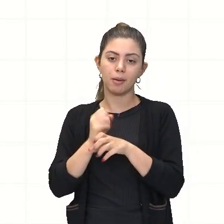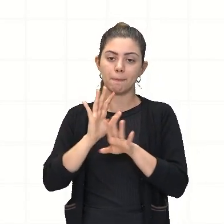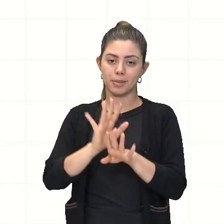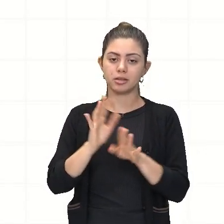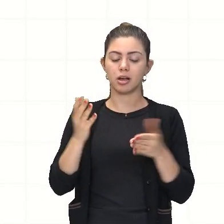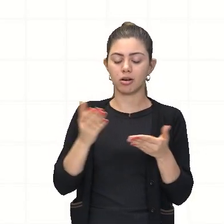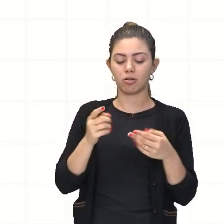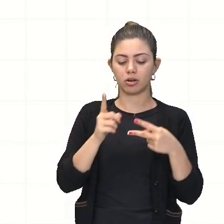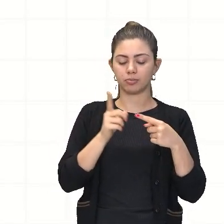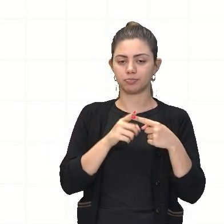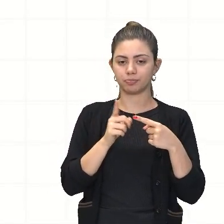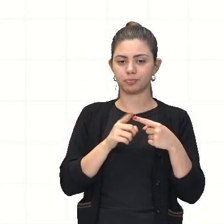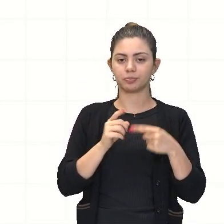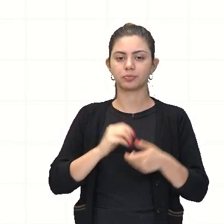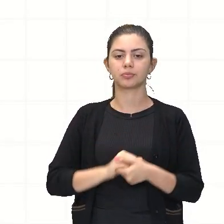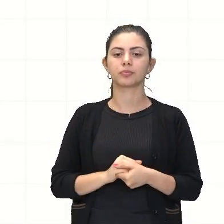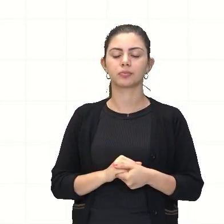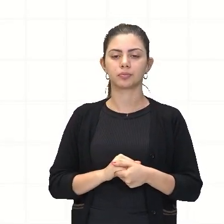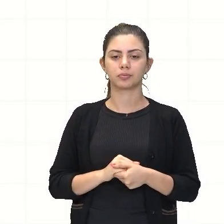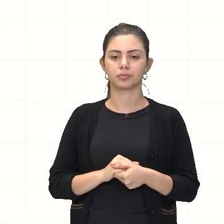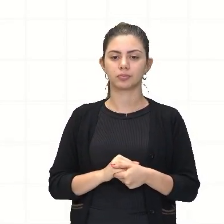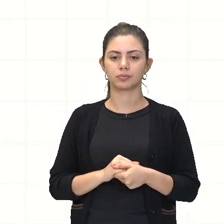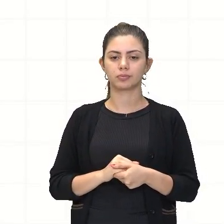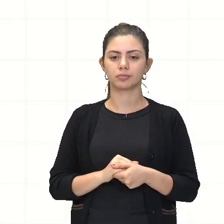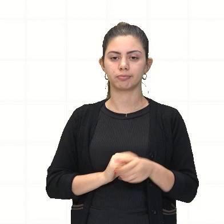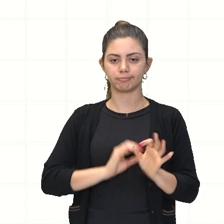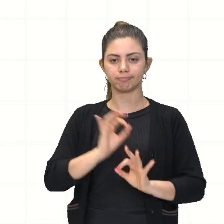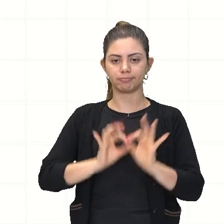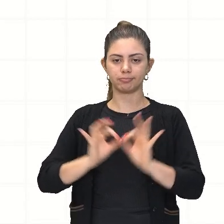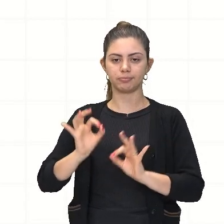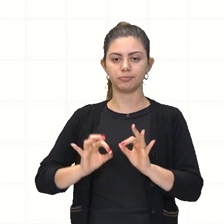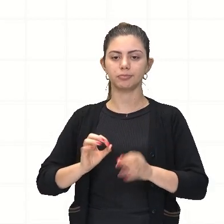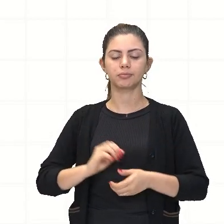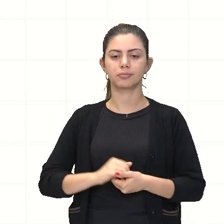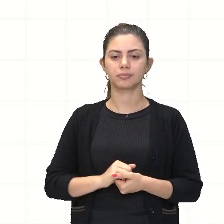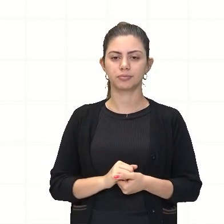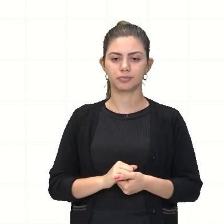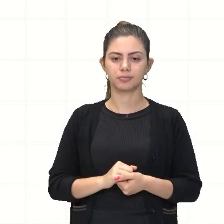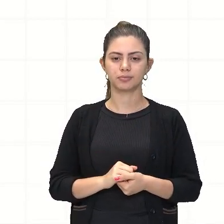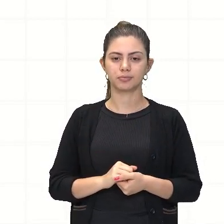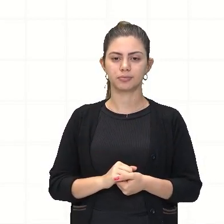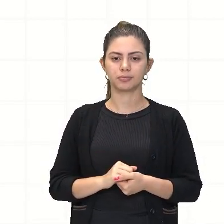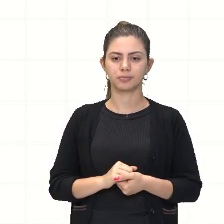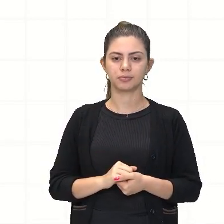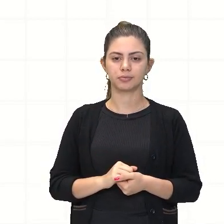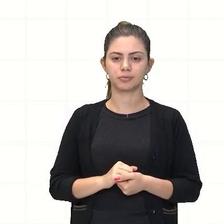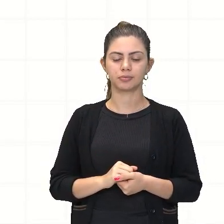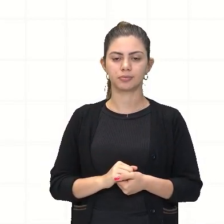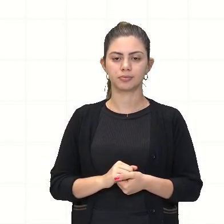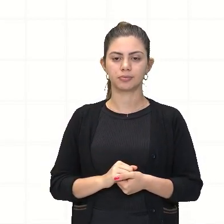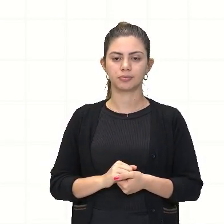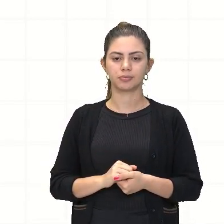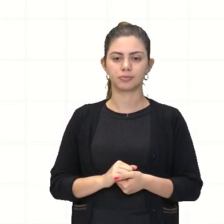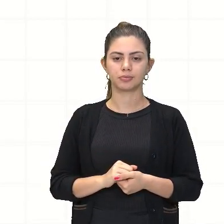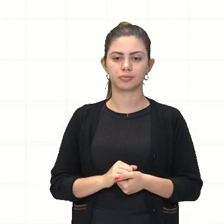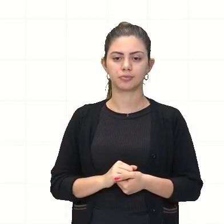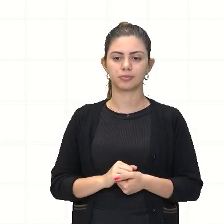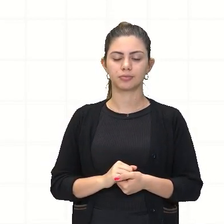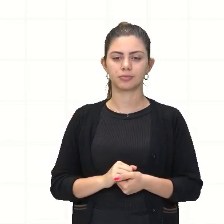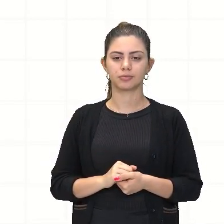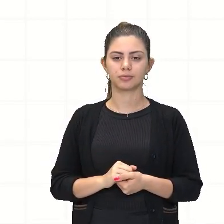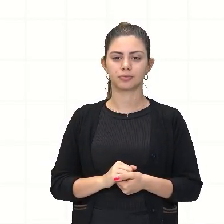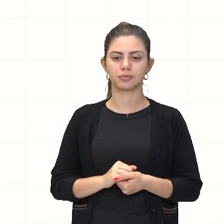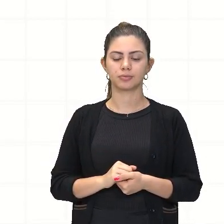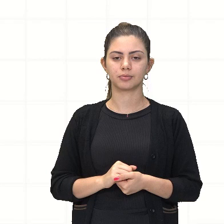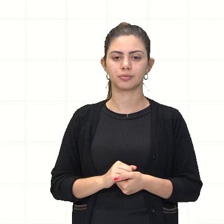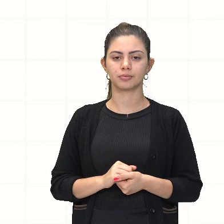que eu tenha o seguinte, olha, eu vou desfazer aqui, né? E vou mostrar para vocês o